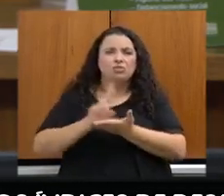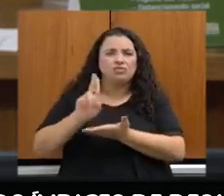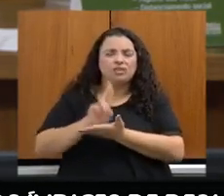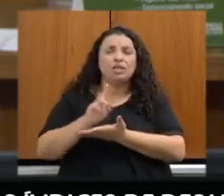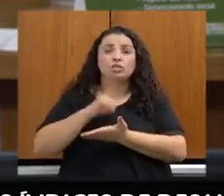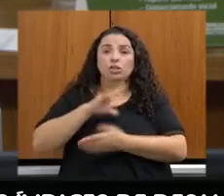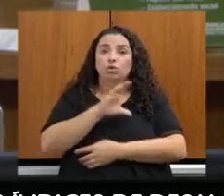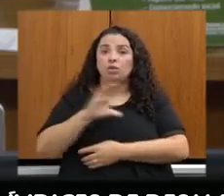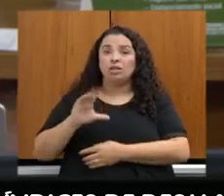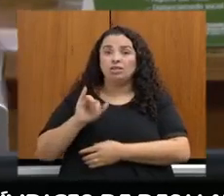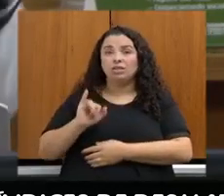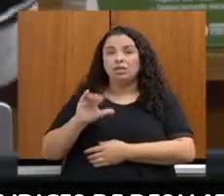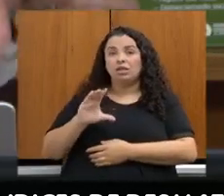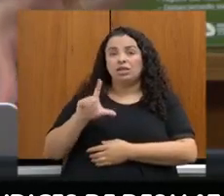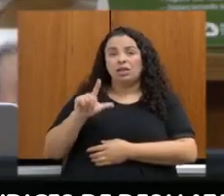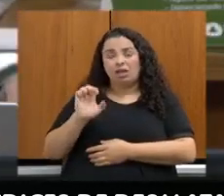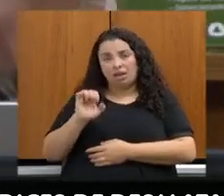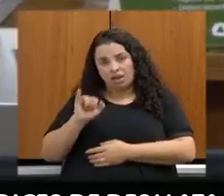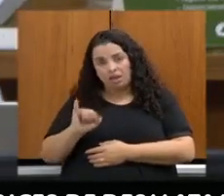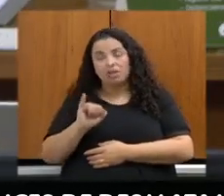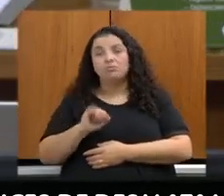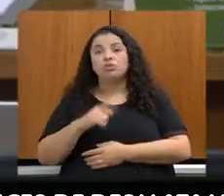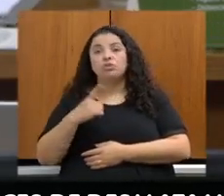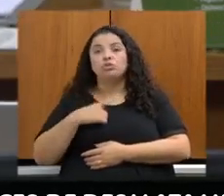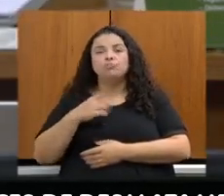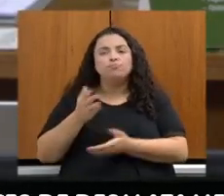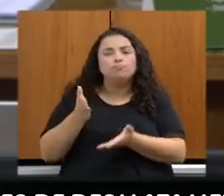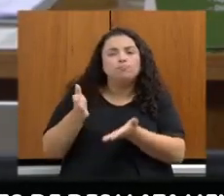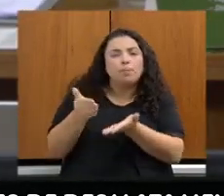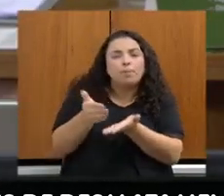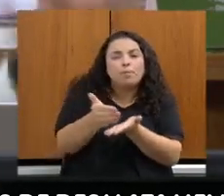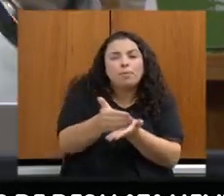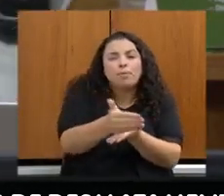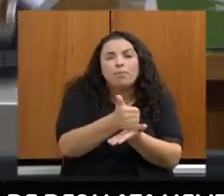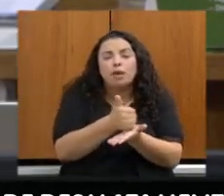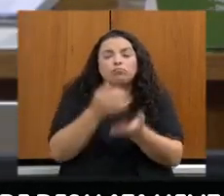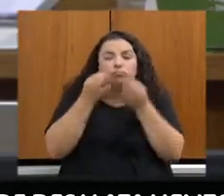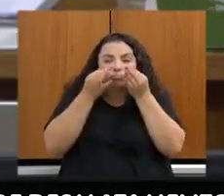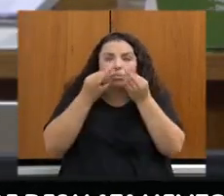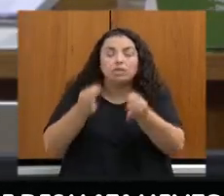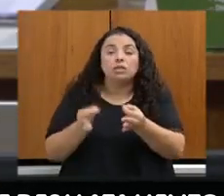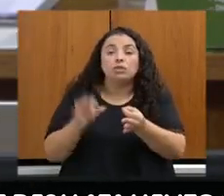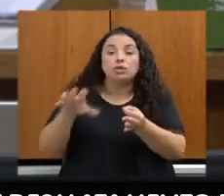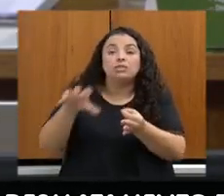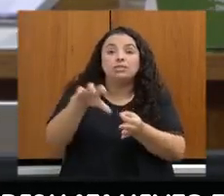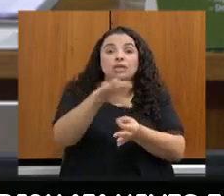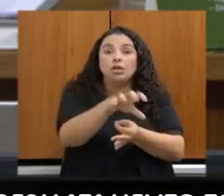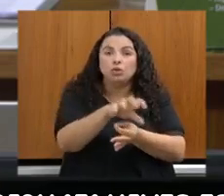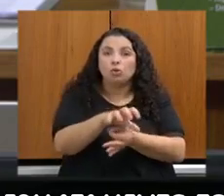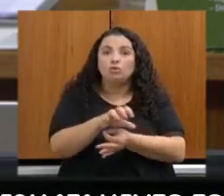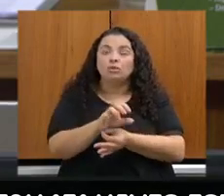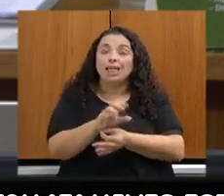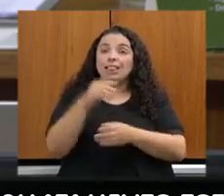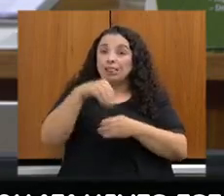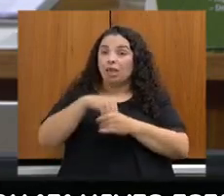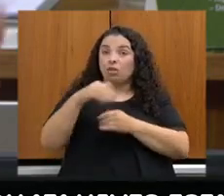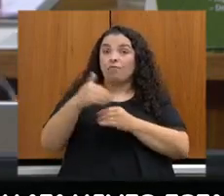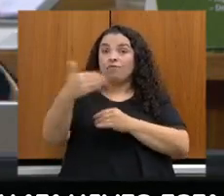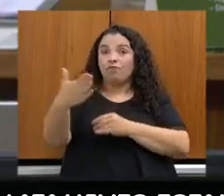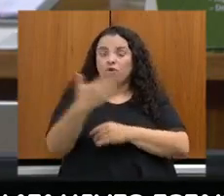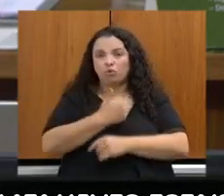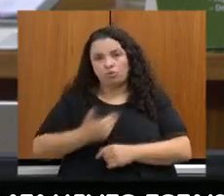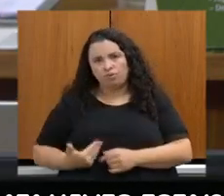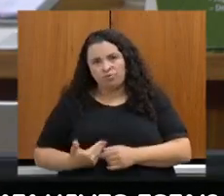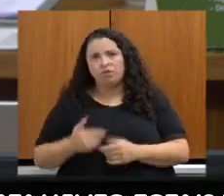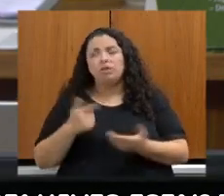ICLEI, de escuta por setores específicos, tanto dentro do governo quanto fora do governo. Então,